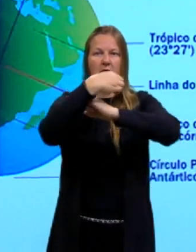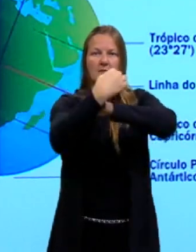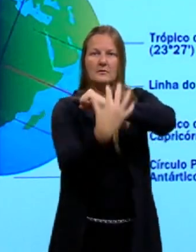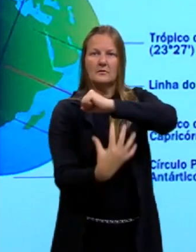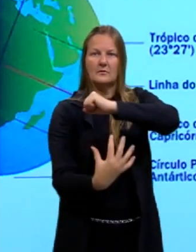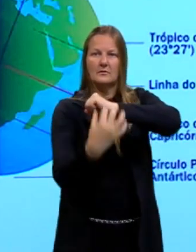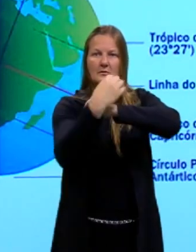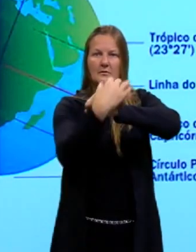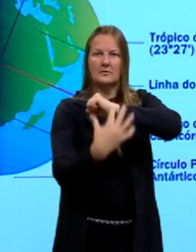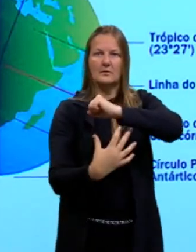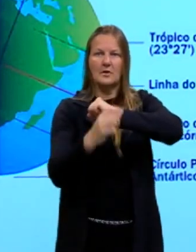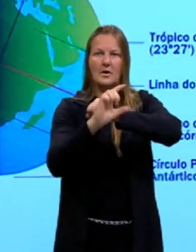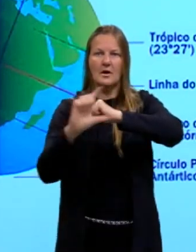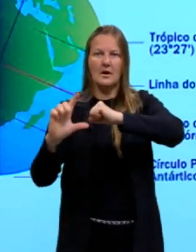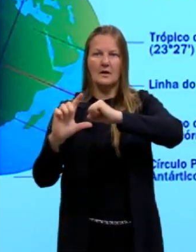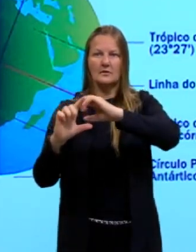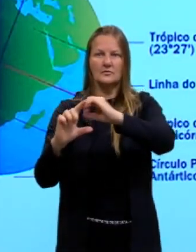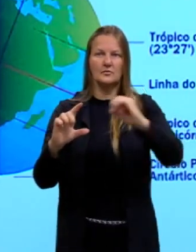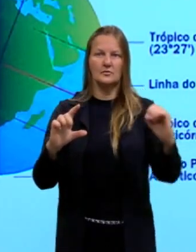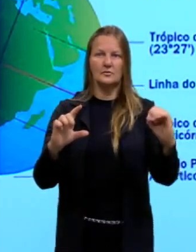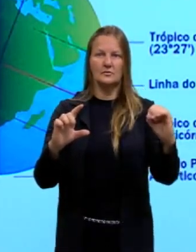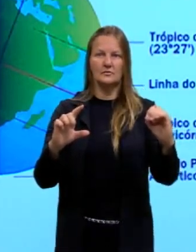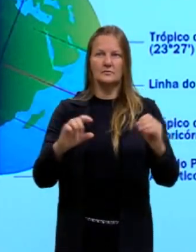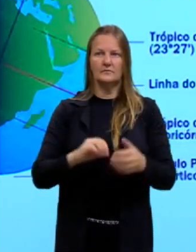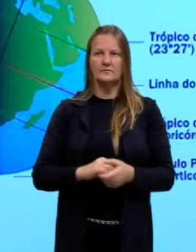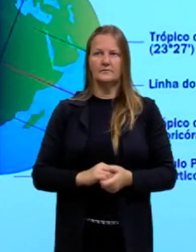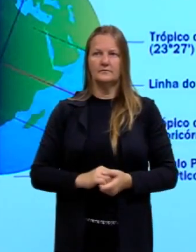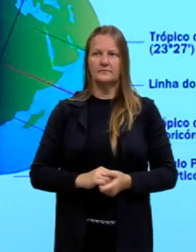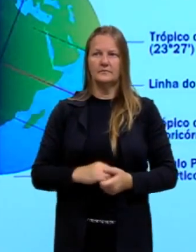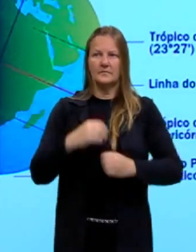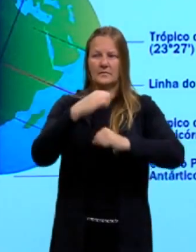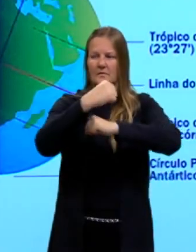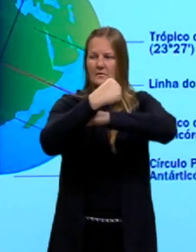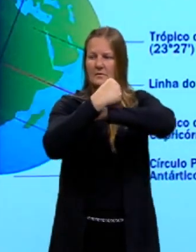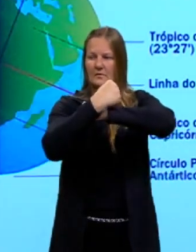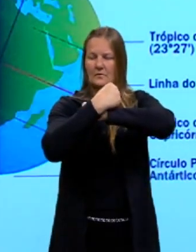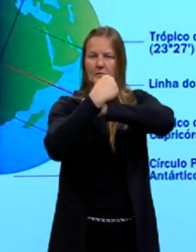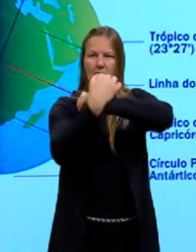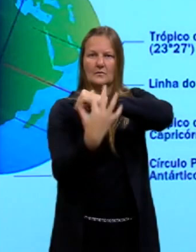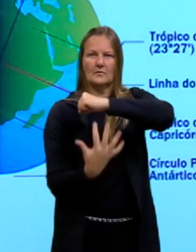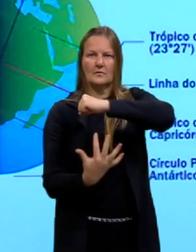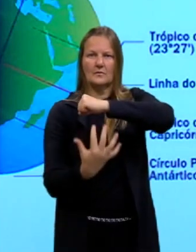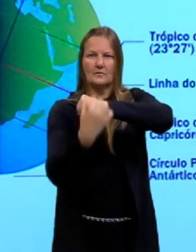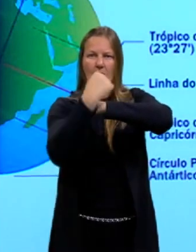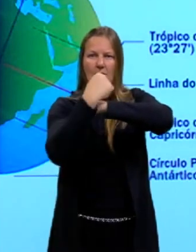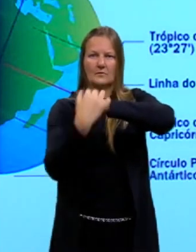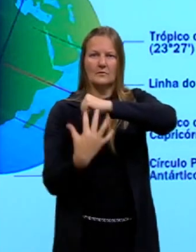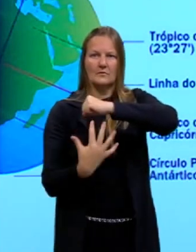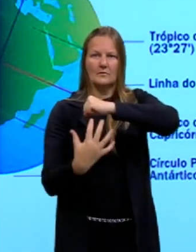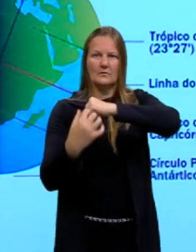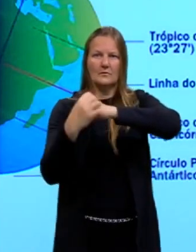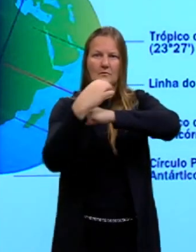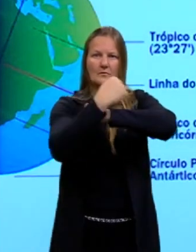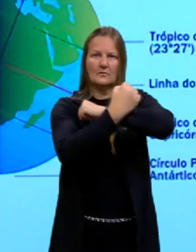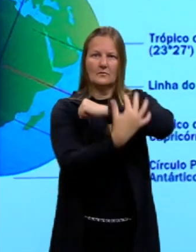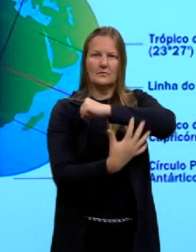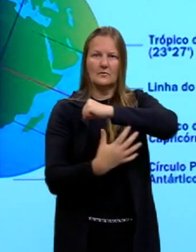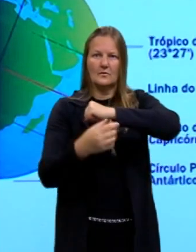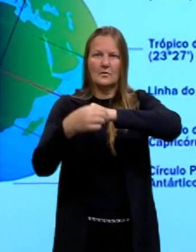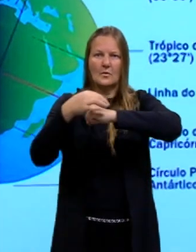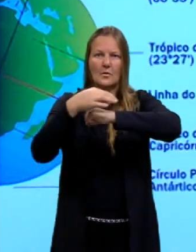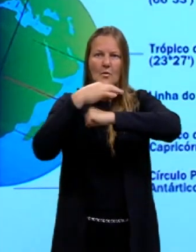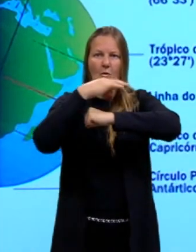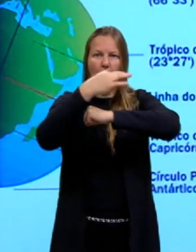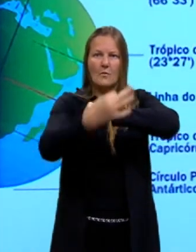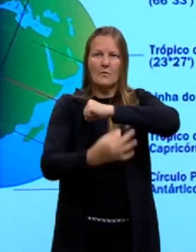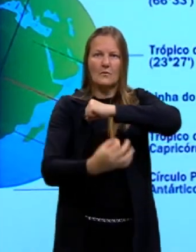de leste para oeste, né, eles, a partir do meridiano de Greenwich, né, eles vão sendo contados, tá, a